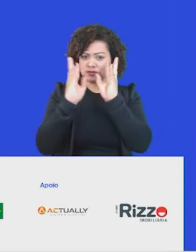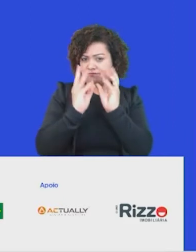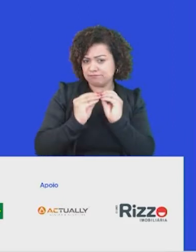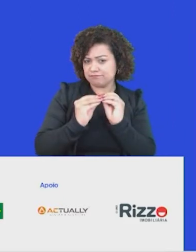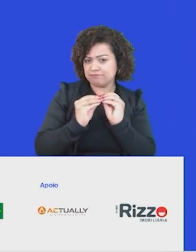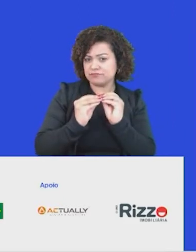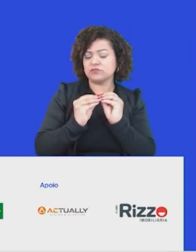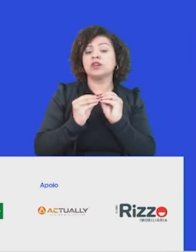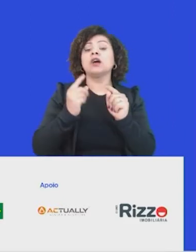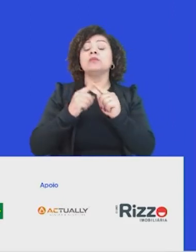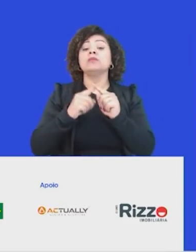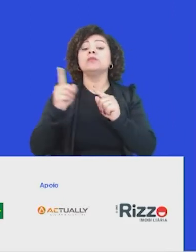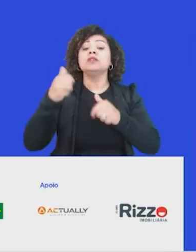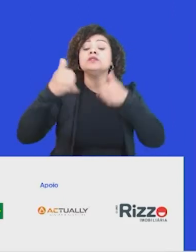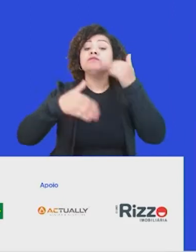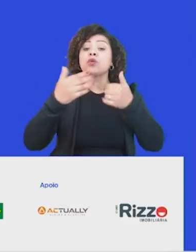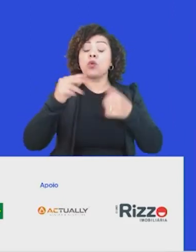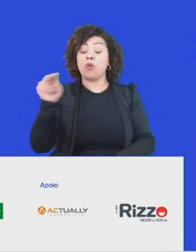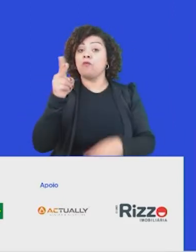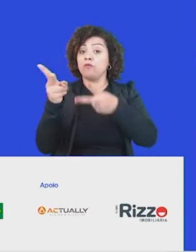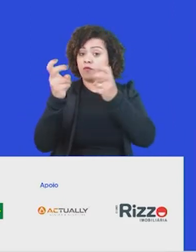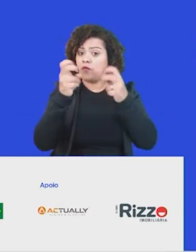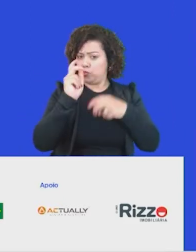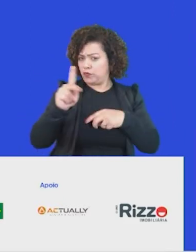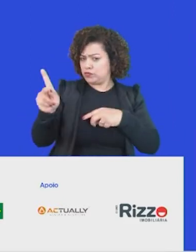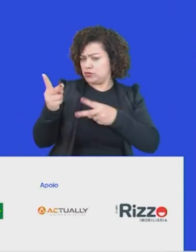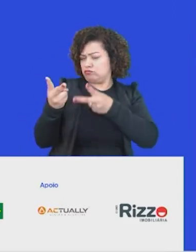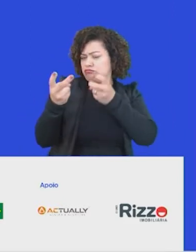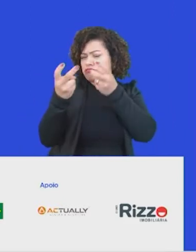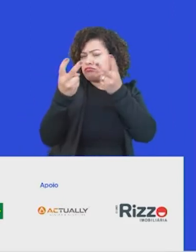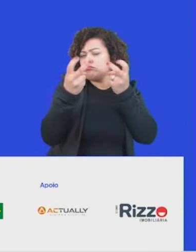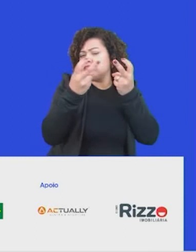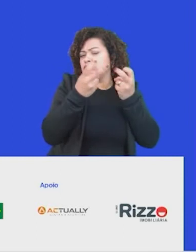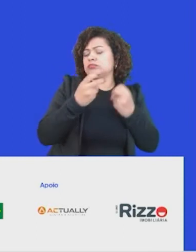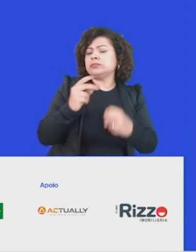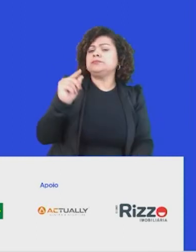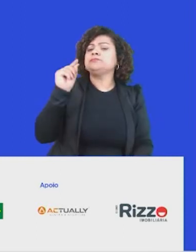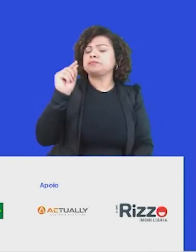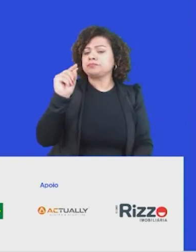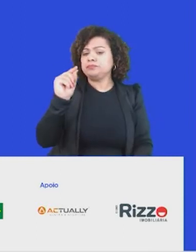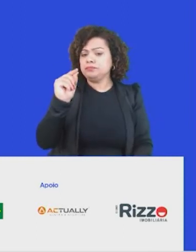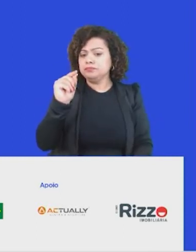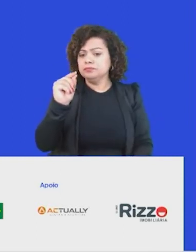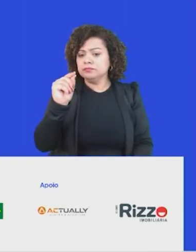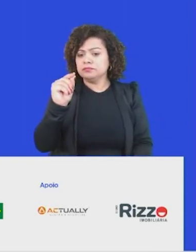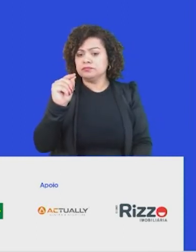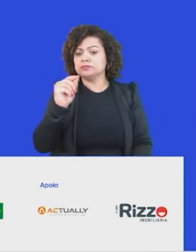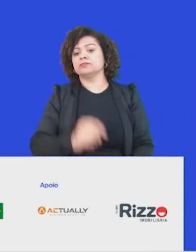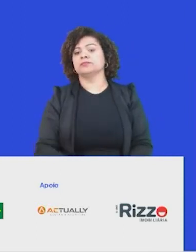faz uma conclusão desse cenário que ele está enxergando, daquilo que está morrendo como sociedade, e aquilo que está emergindo.